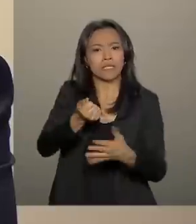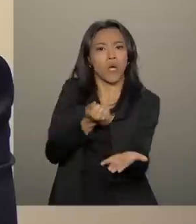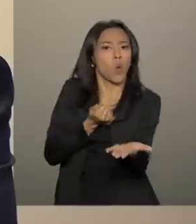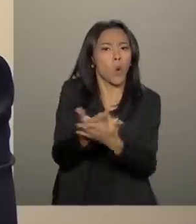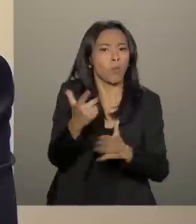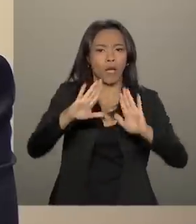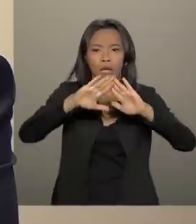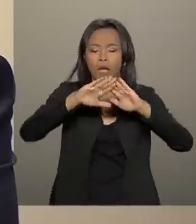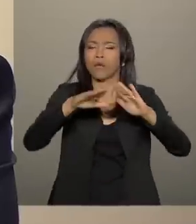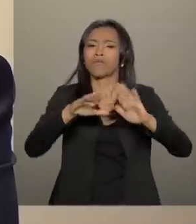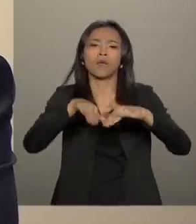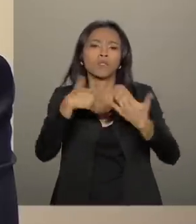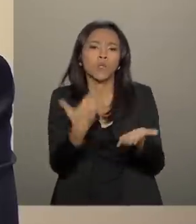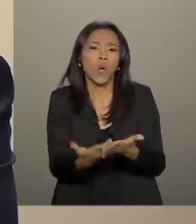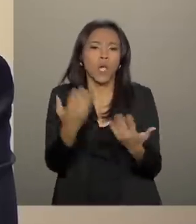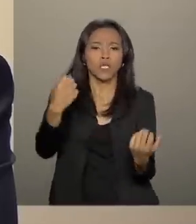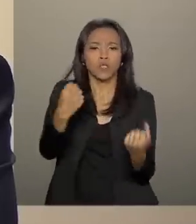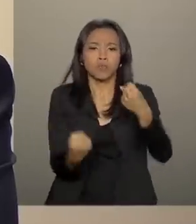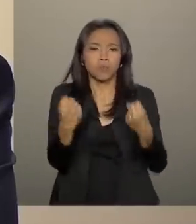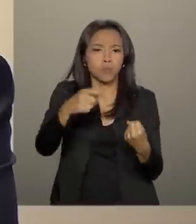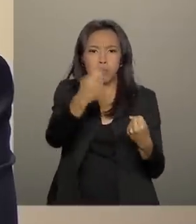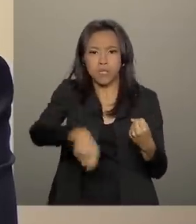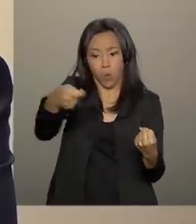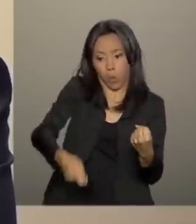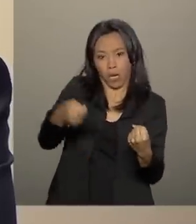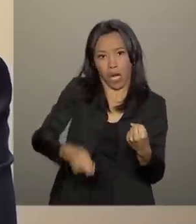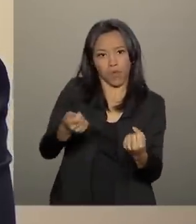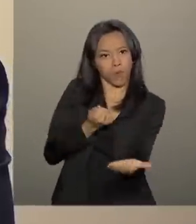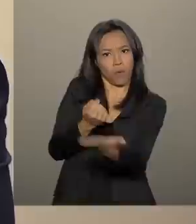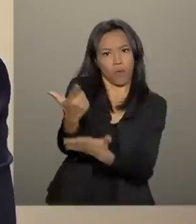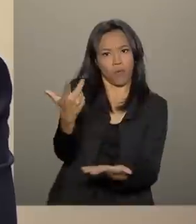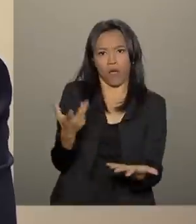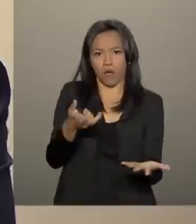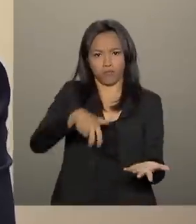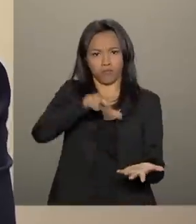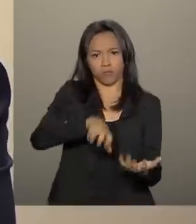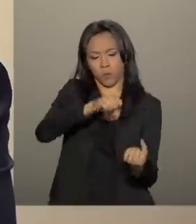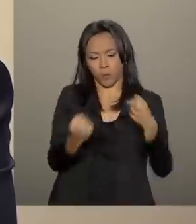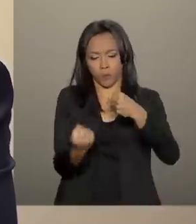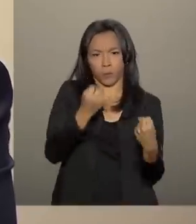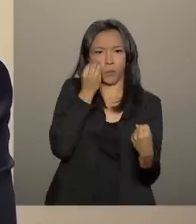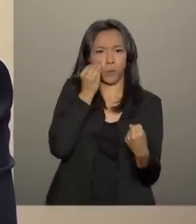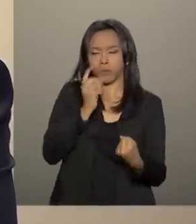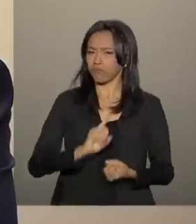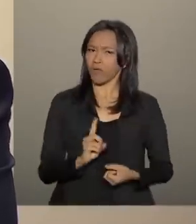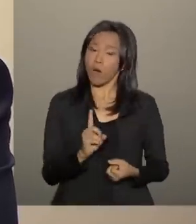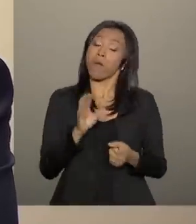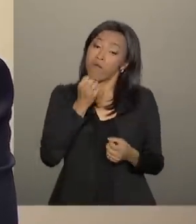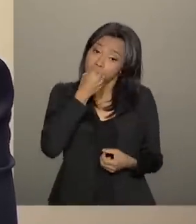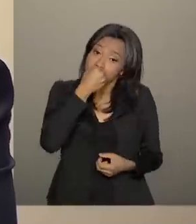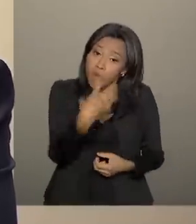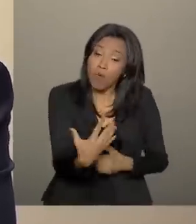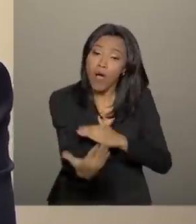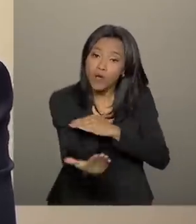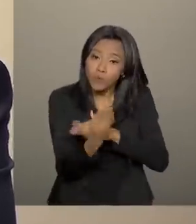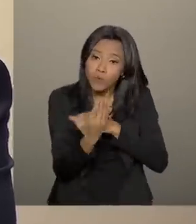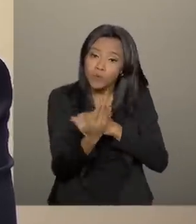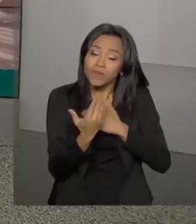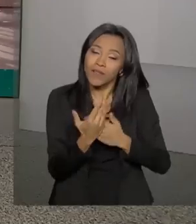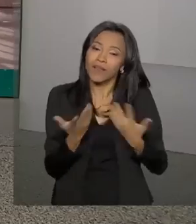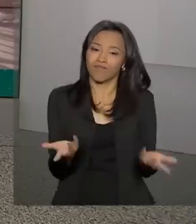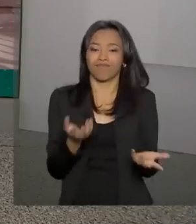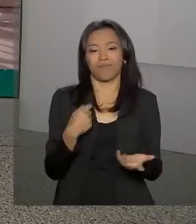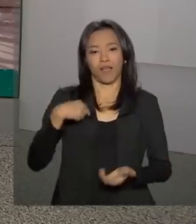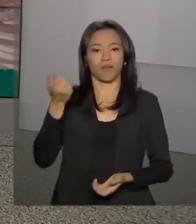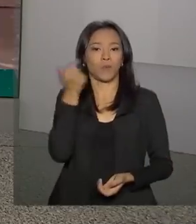e sequer fazer comodado. Isso é uma coisa que certamente vai ter reflexo no custo da carteira.